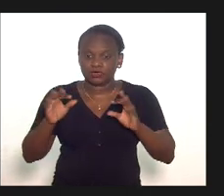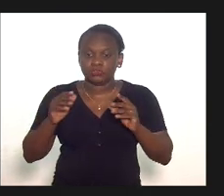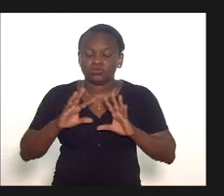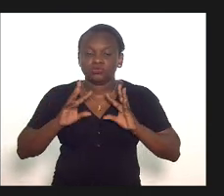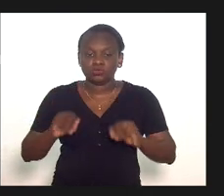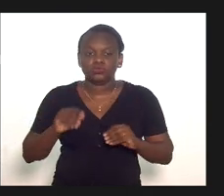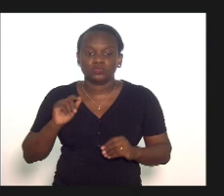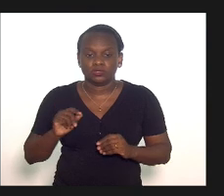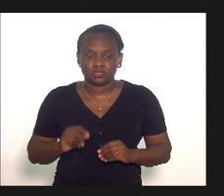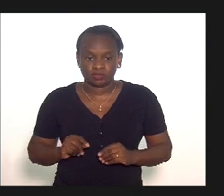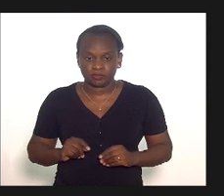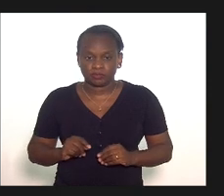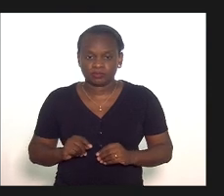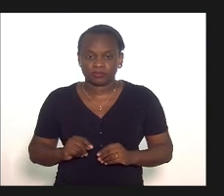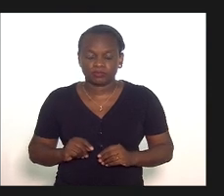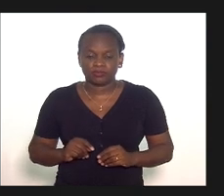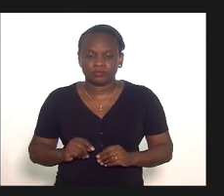relação